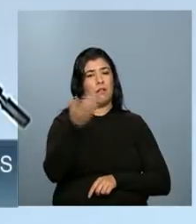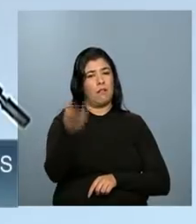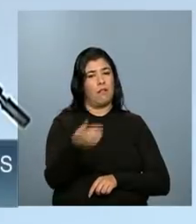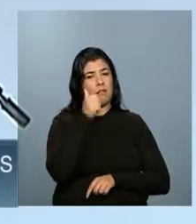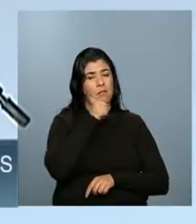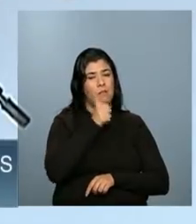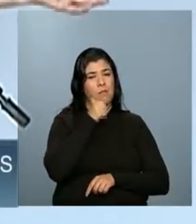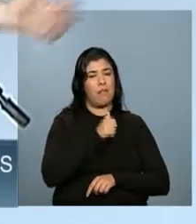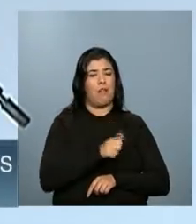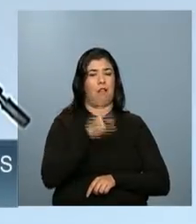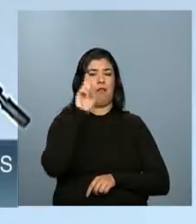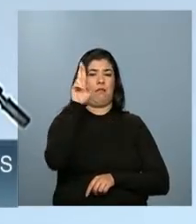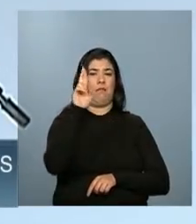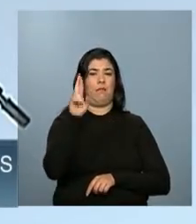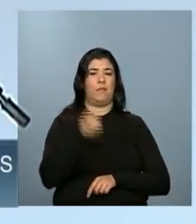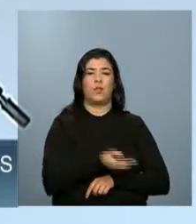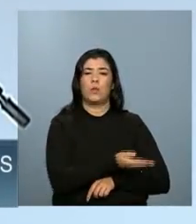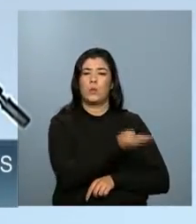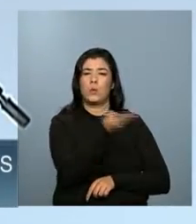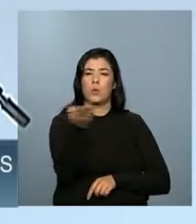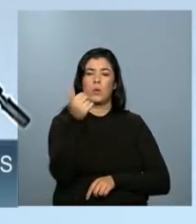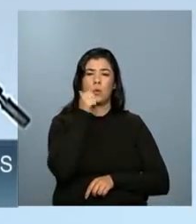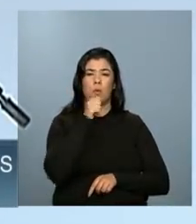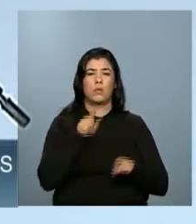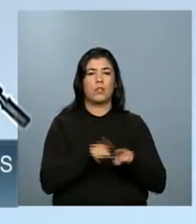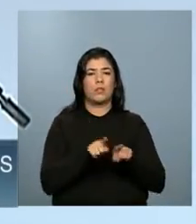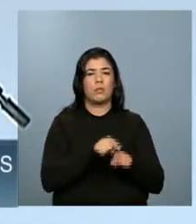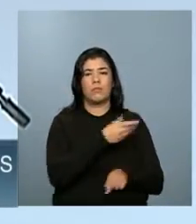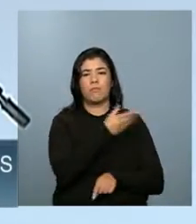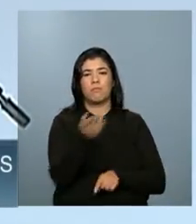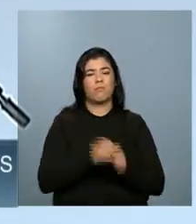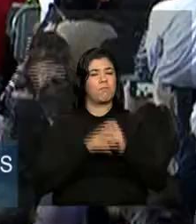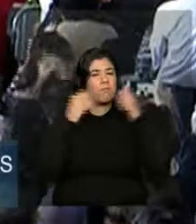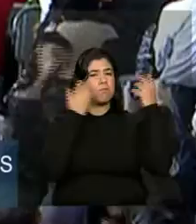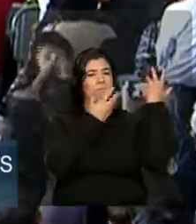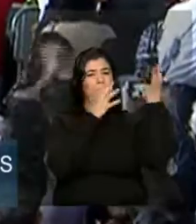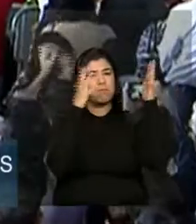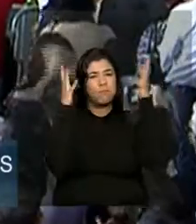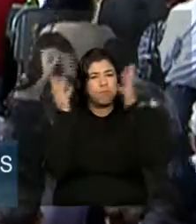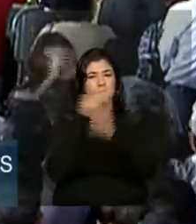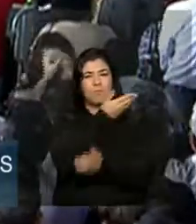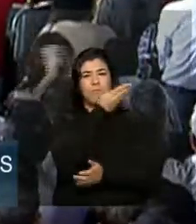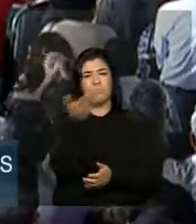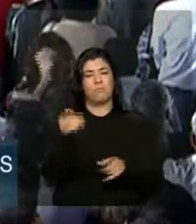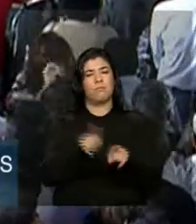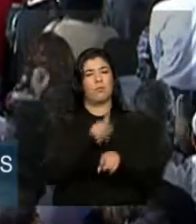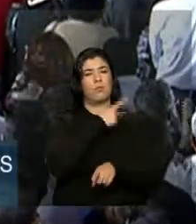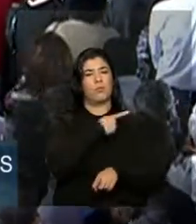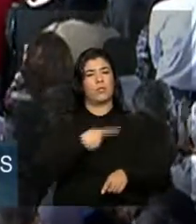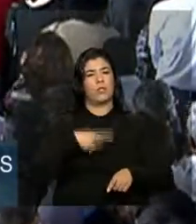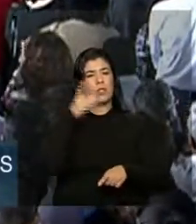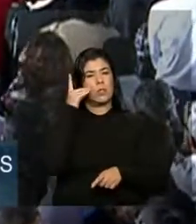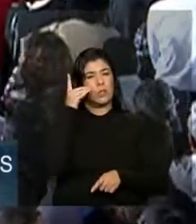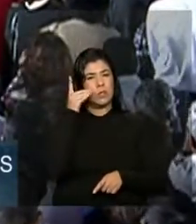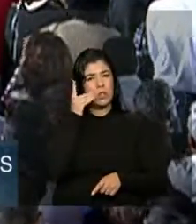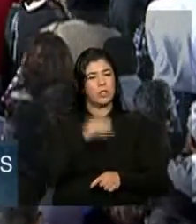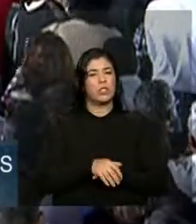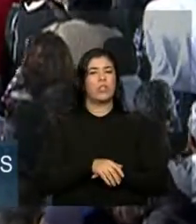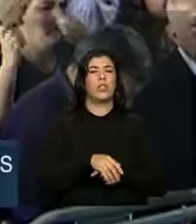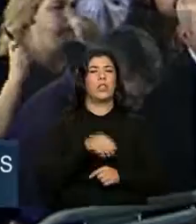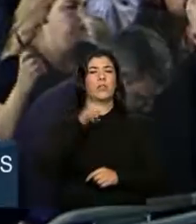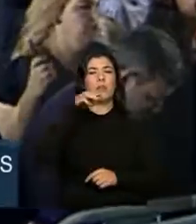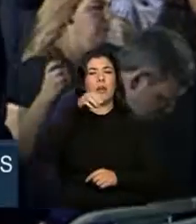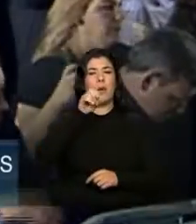adequado do que homenageá-las aqui. Uma salva de palmas para as mulheres, para a presidenta Dilma, para a Miriam Belchior, para João